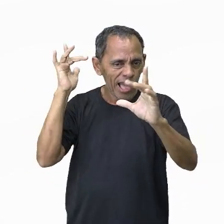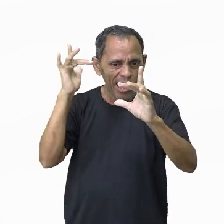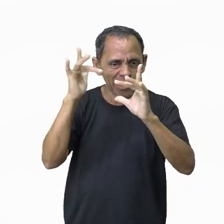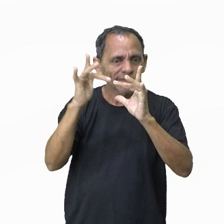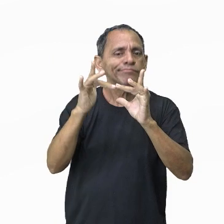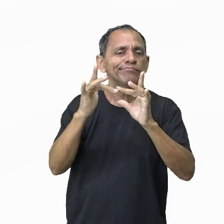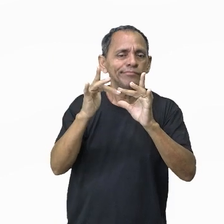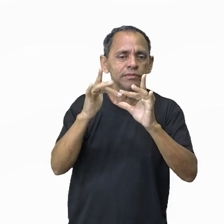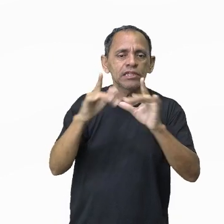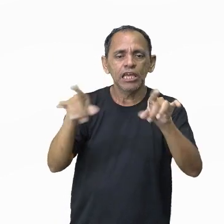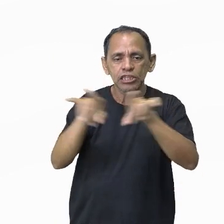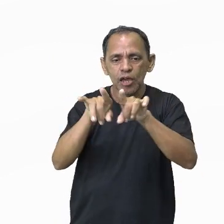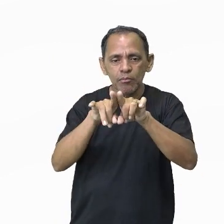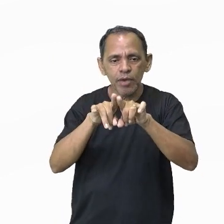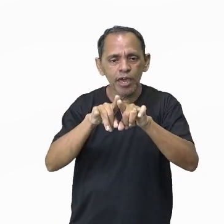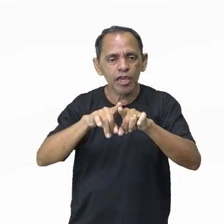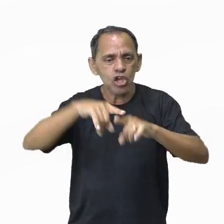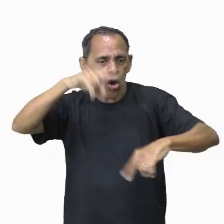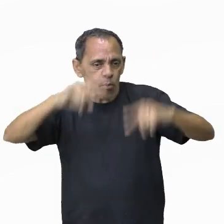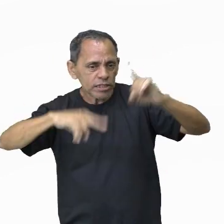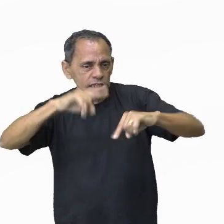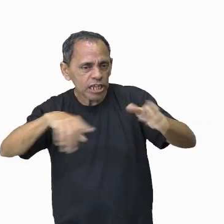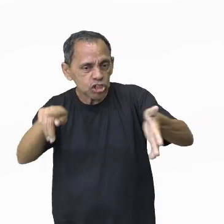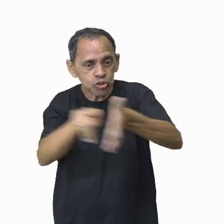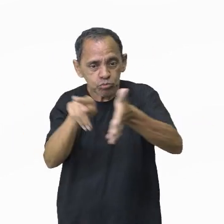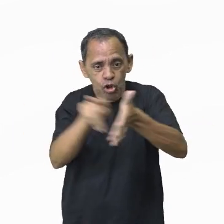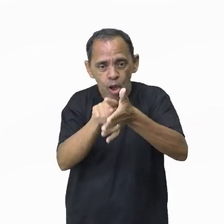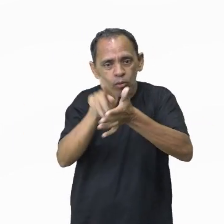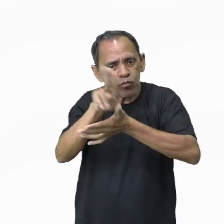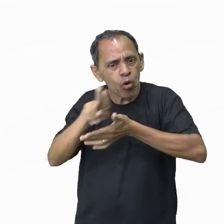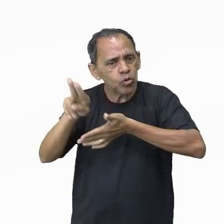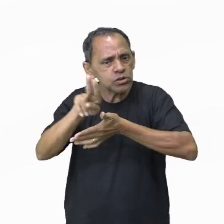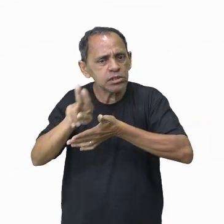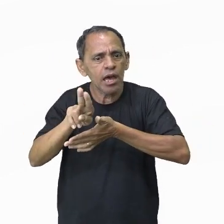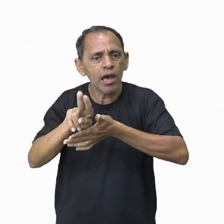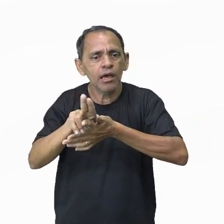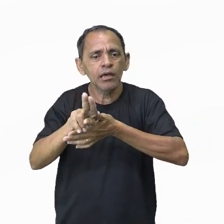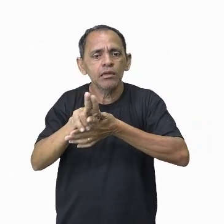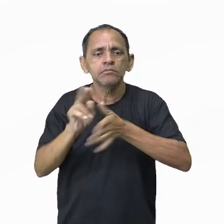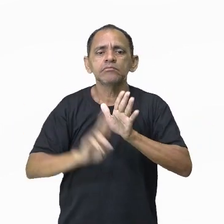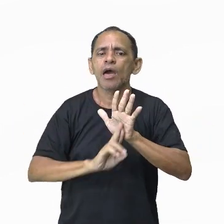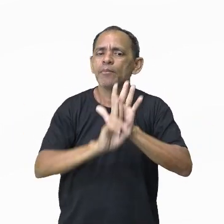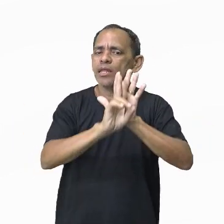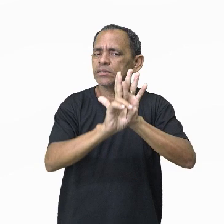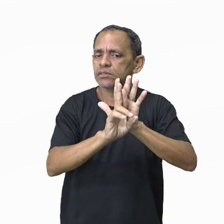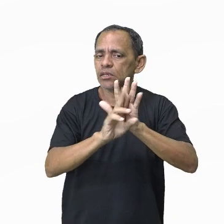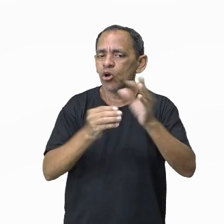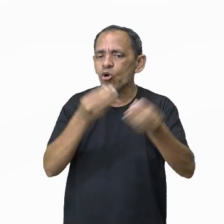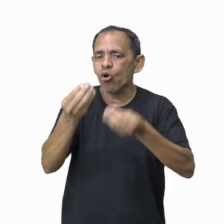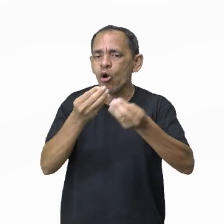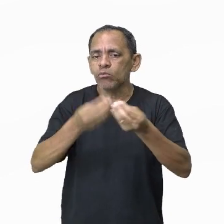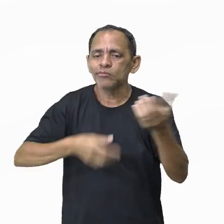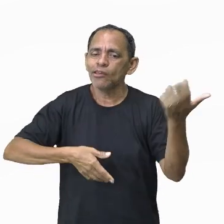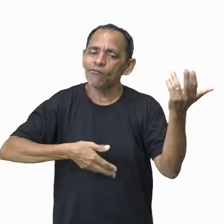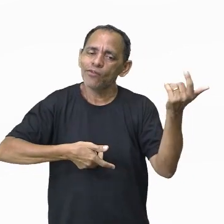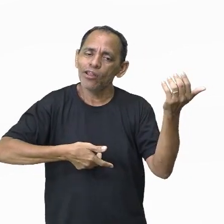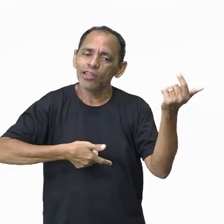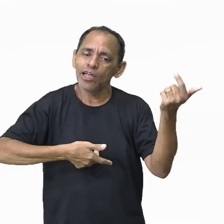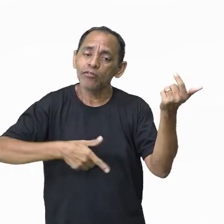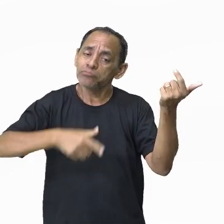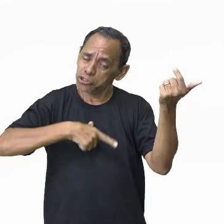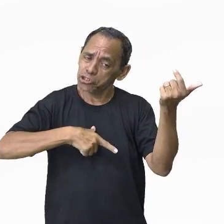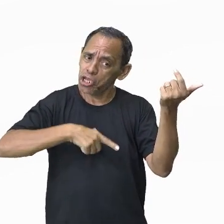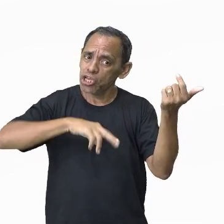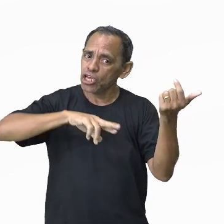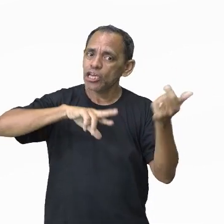diversos instrumentos que vão trazer ali essa representação, como tem aí o violão, né? Tem a diferença do violão tocado em